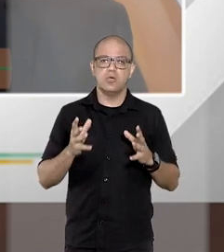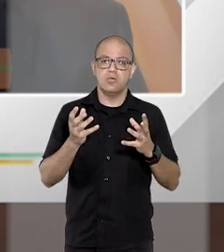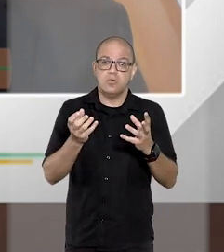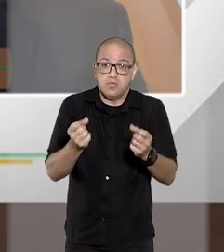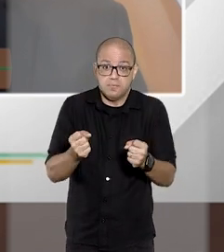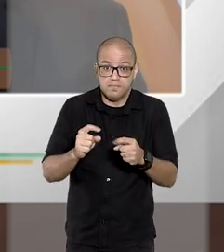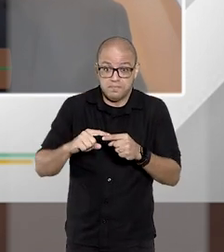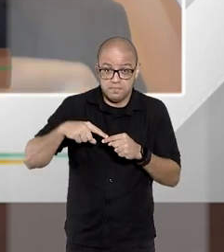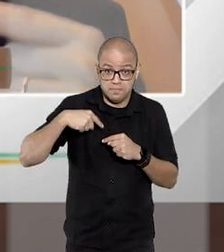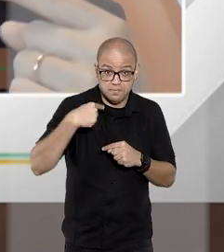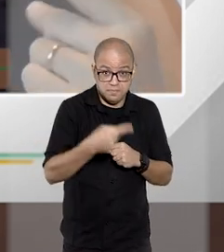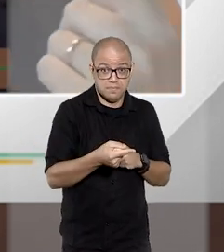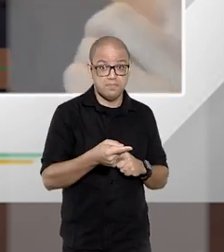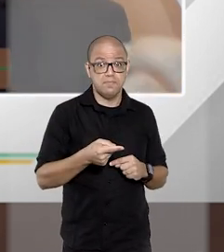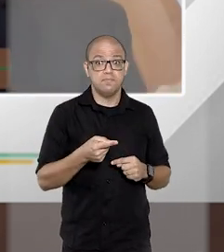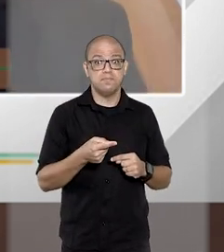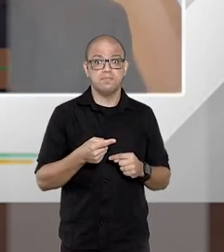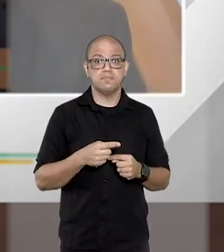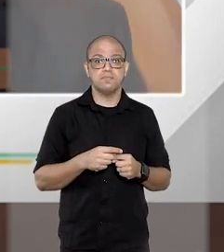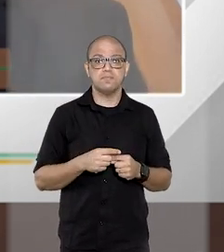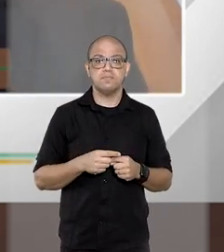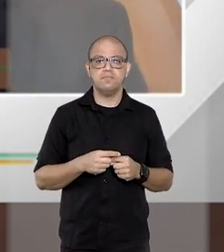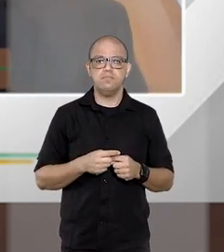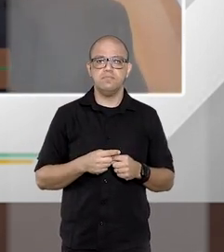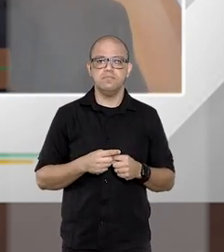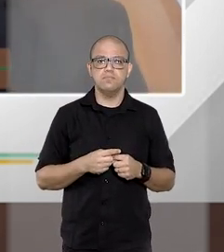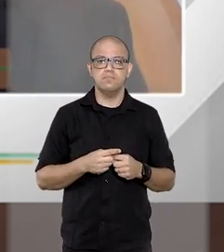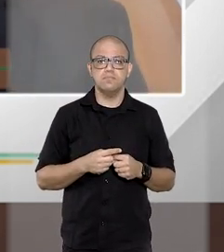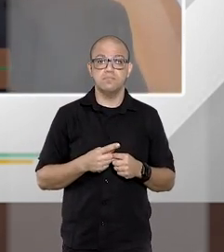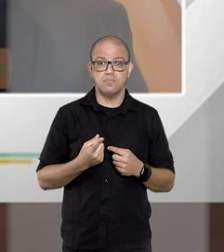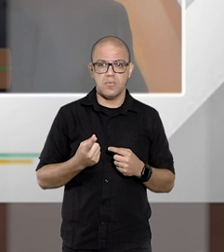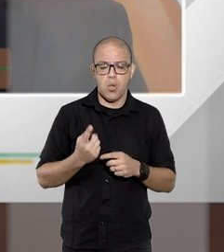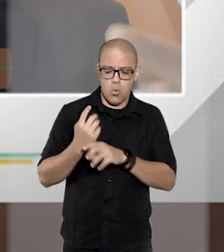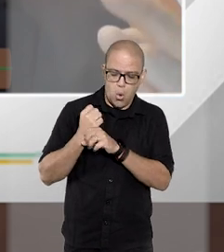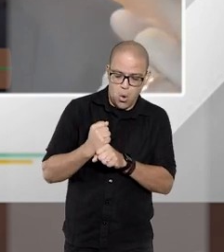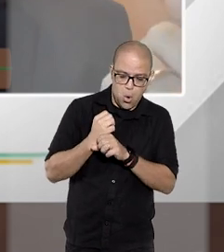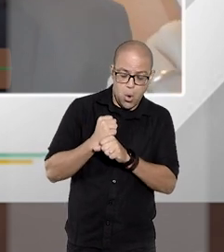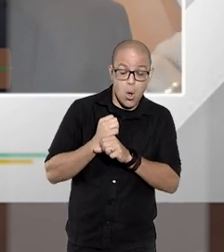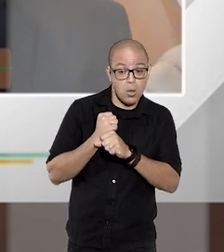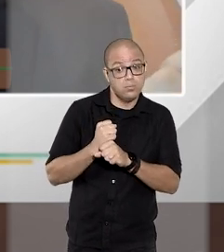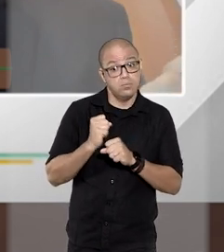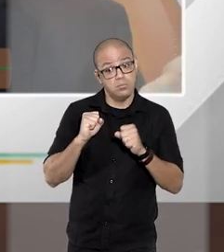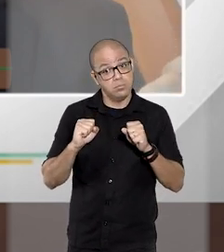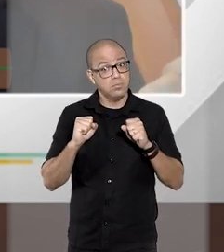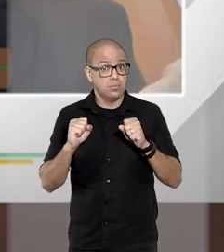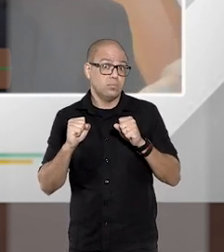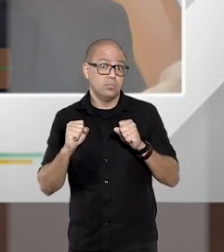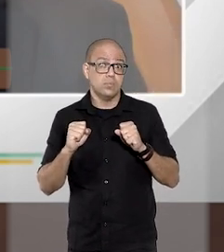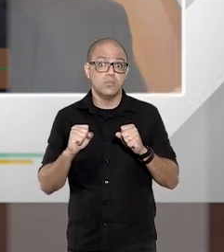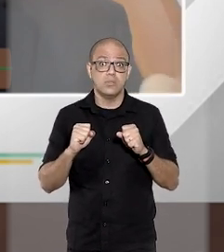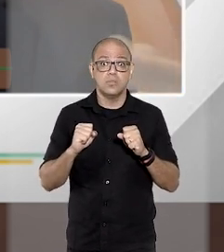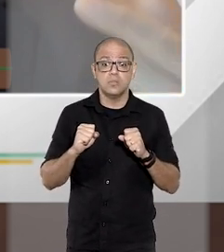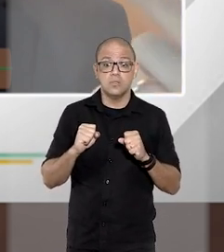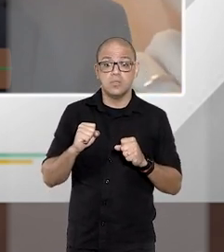o que eventualmente depois lá na frente o cálculo de execução pode